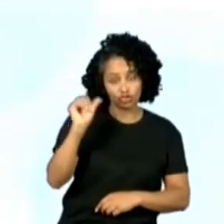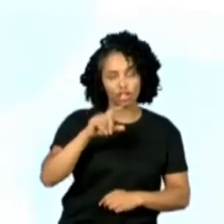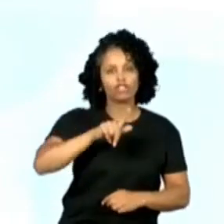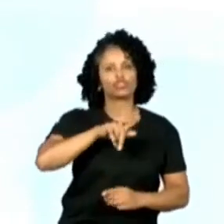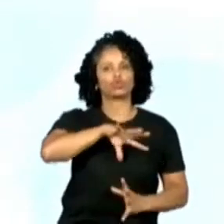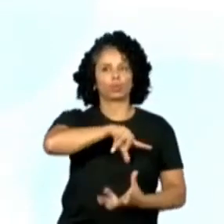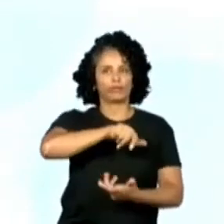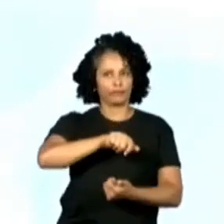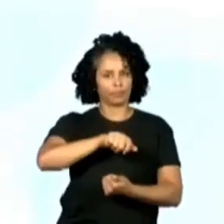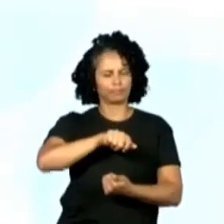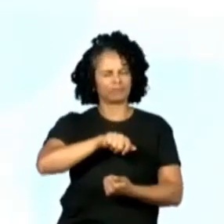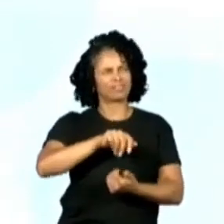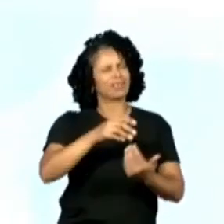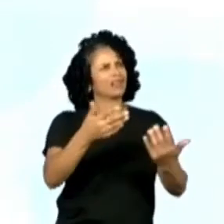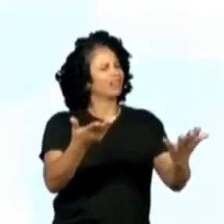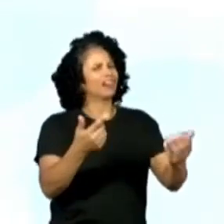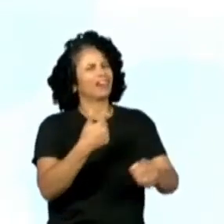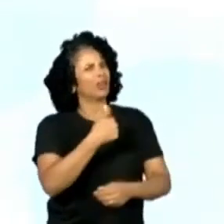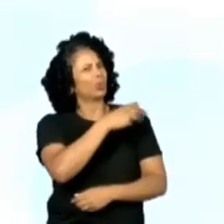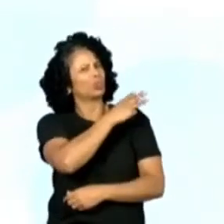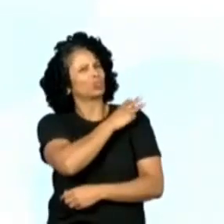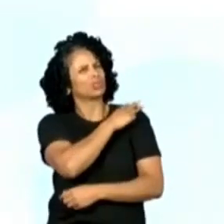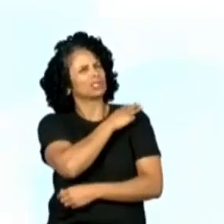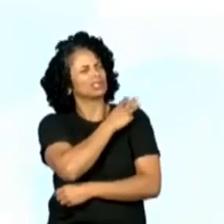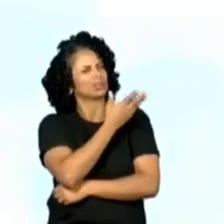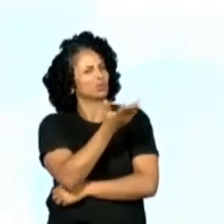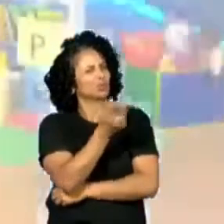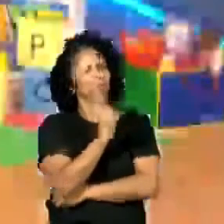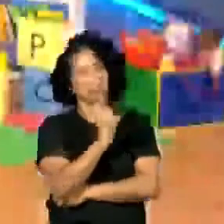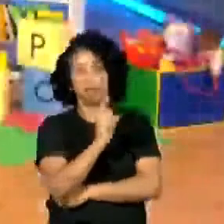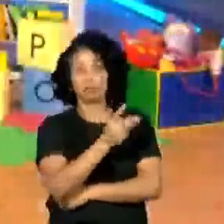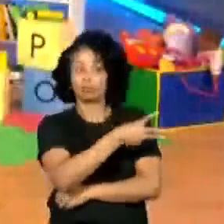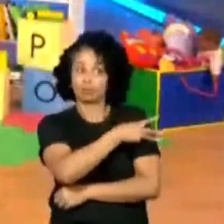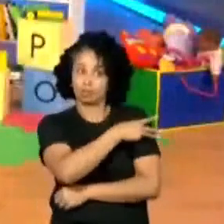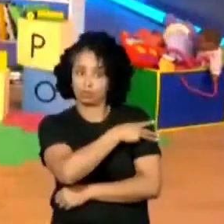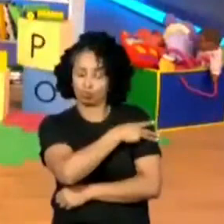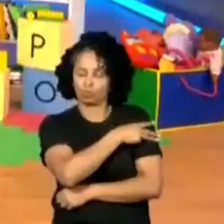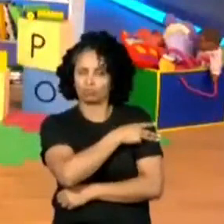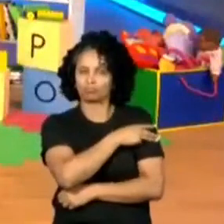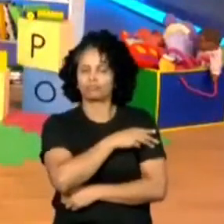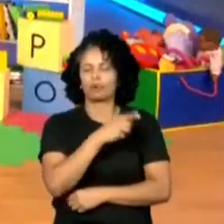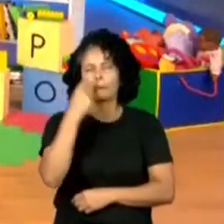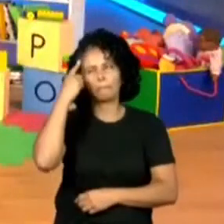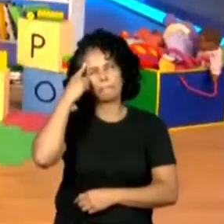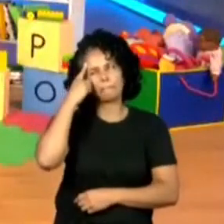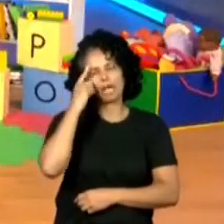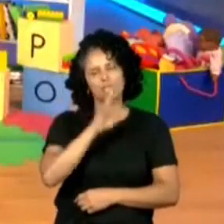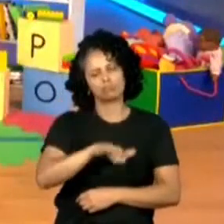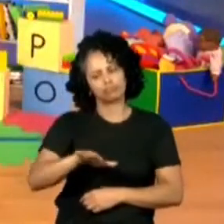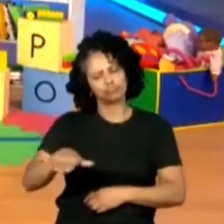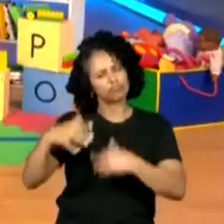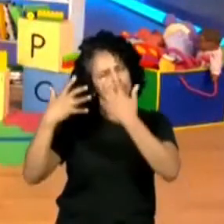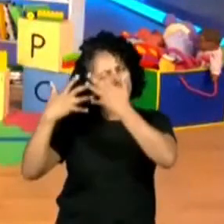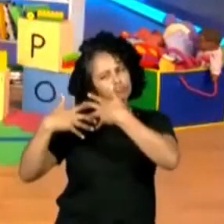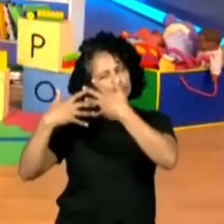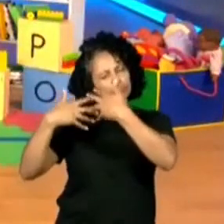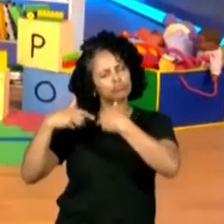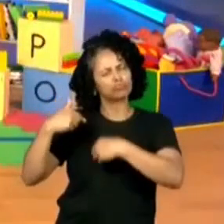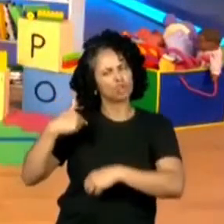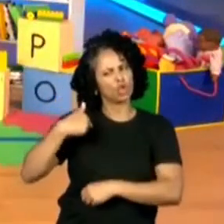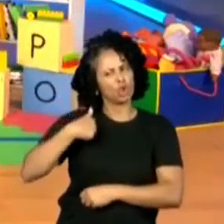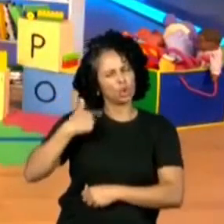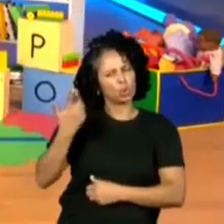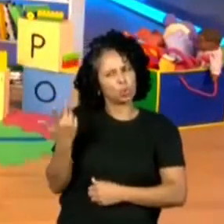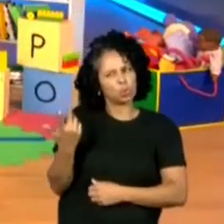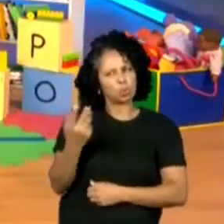Mas, professora, eu estou no terceiro ano, né? Agora, é os alunos que estão pensando lá. Isso. Eu estou no terceiro ano e